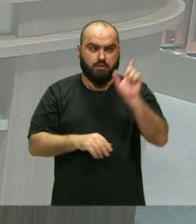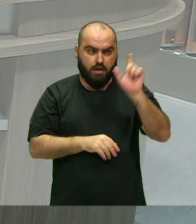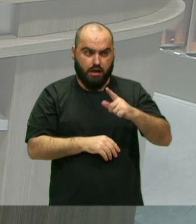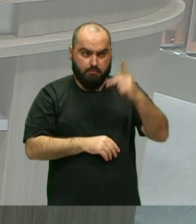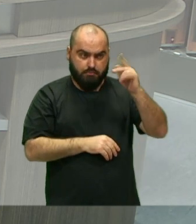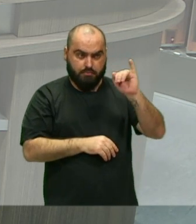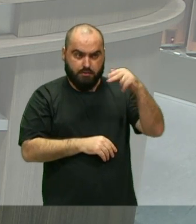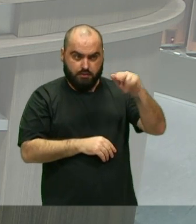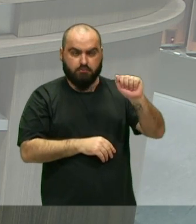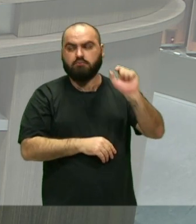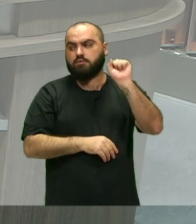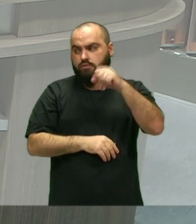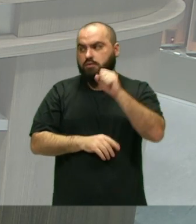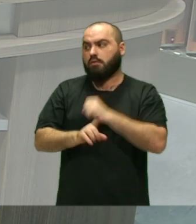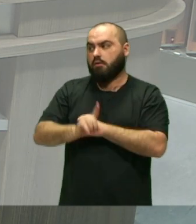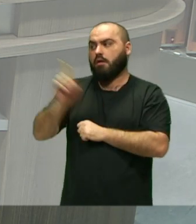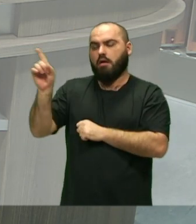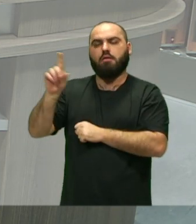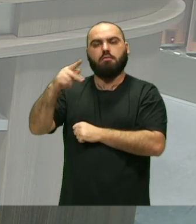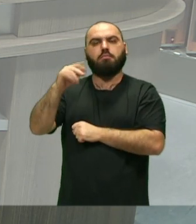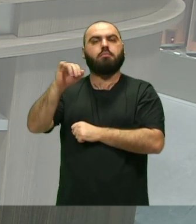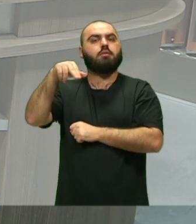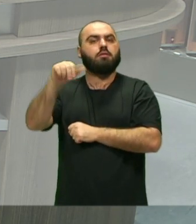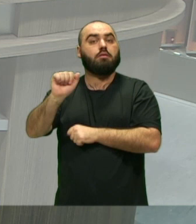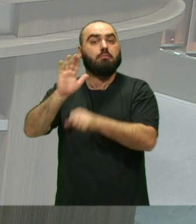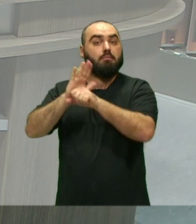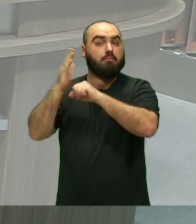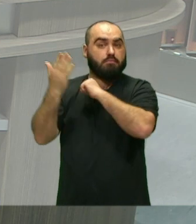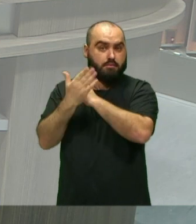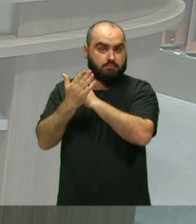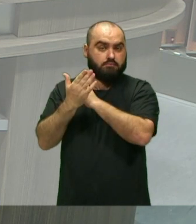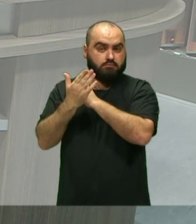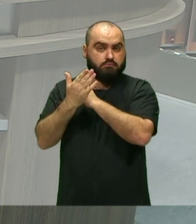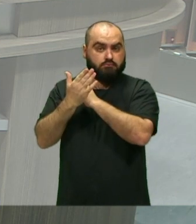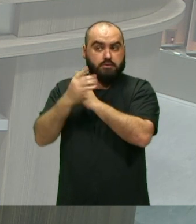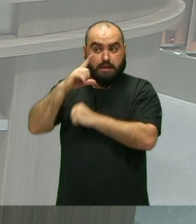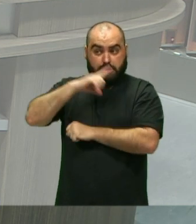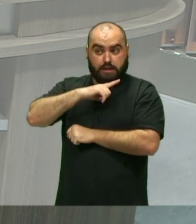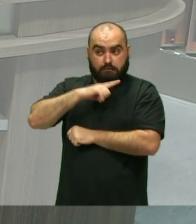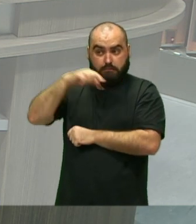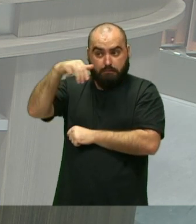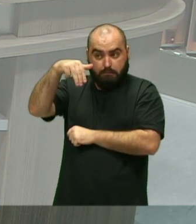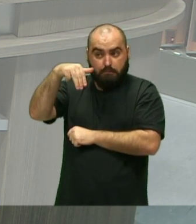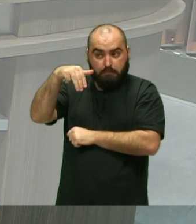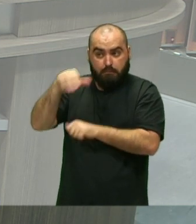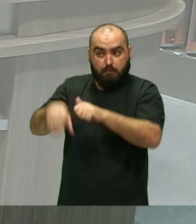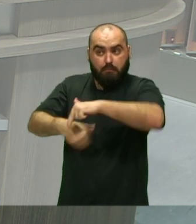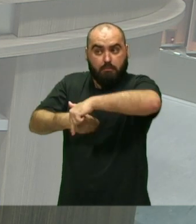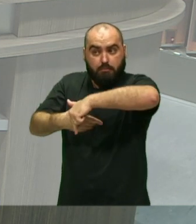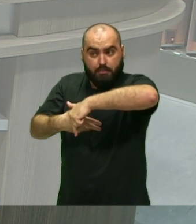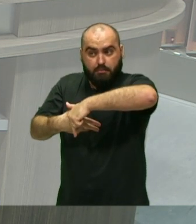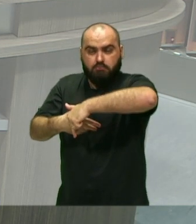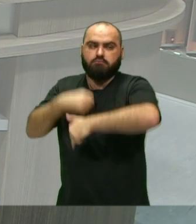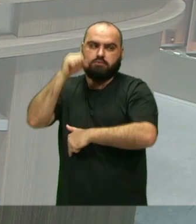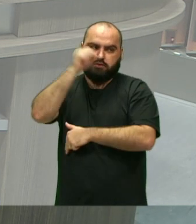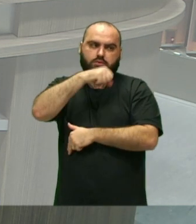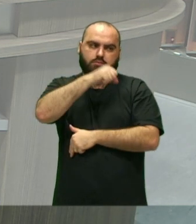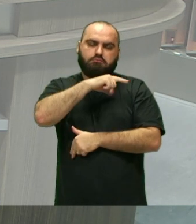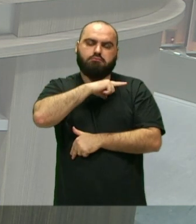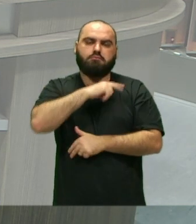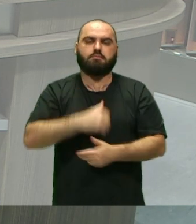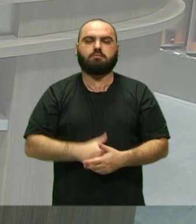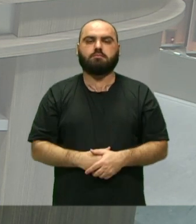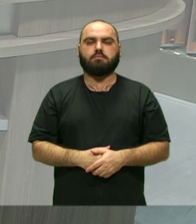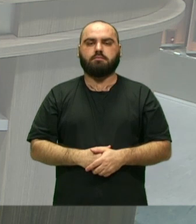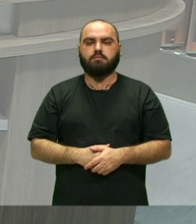Maracatu Encanto do Pina Encanto do Pina Que é o bairro Onde nasceu Esse maracatu Onde é fundado A nação Encanto do Pina Então